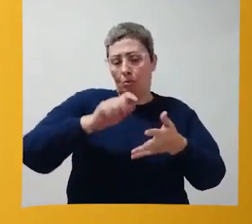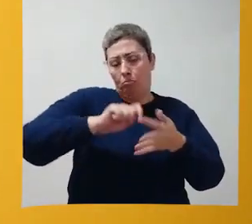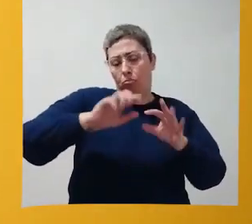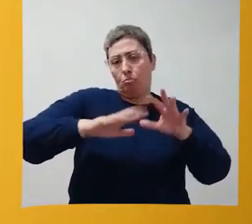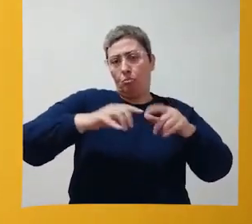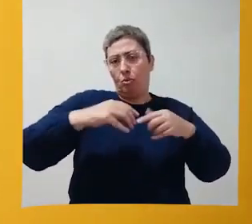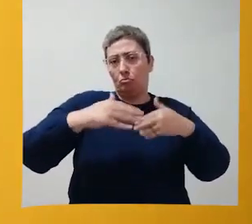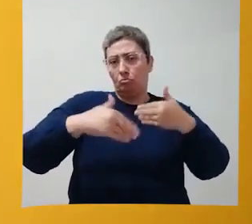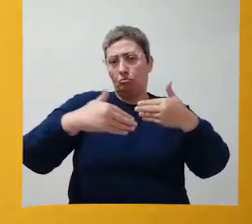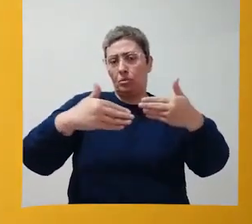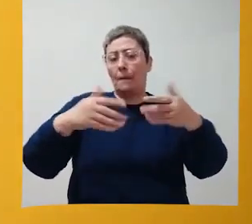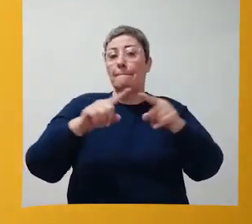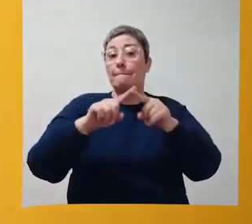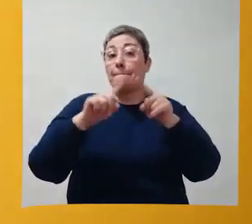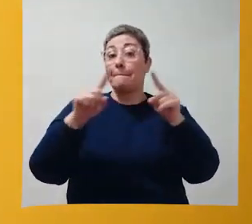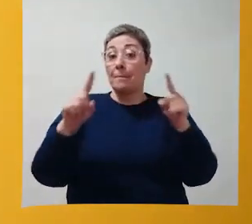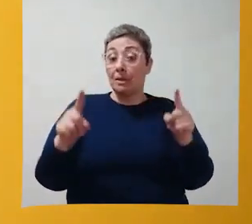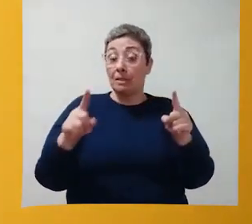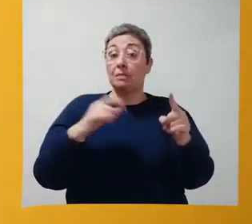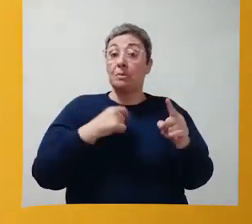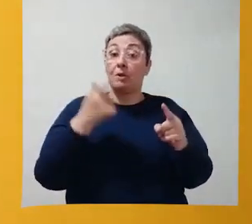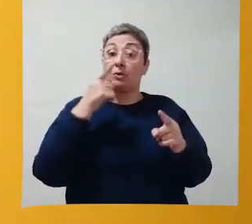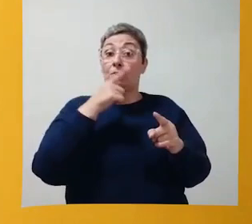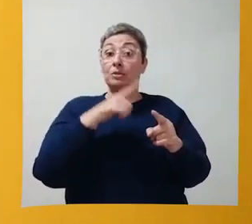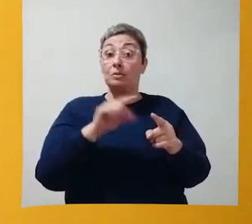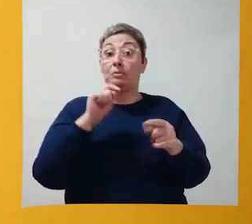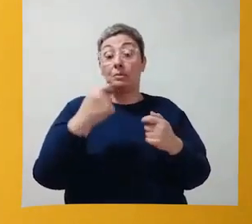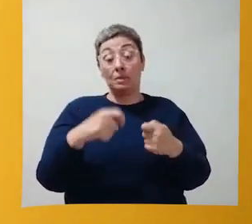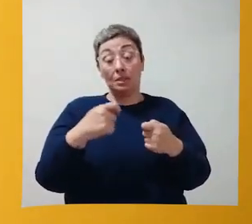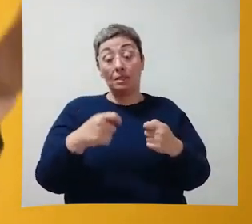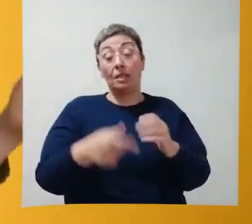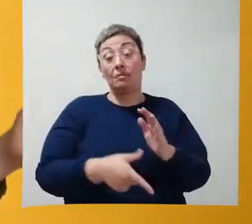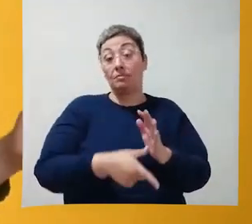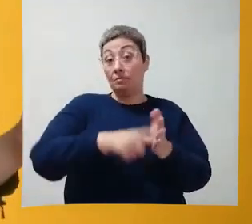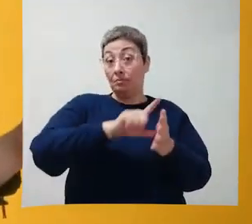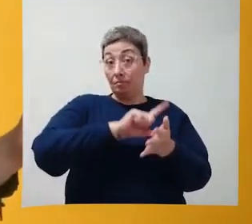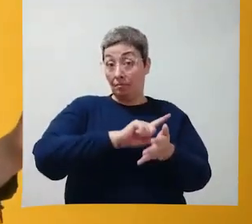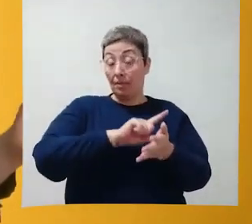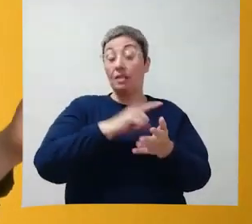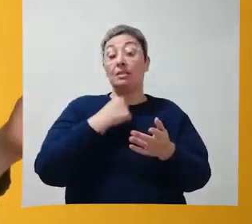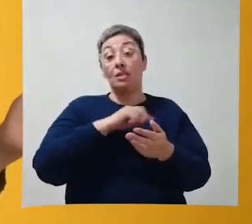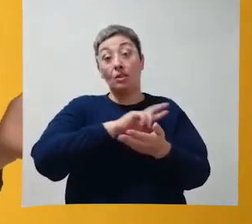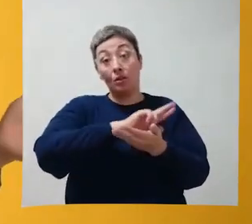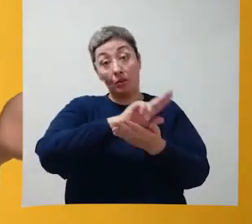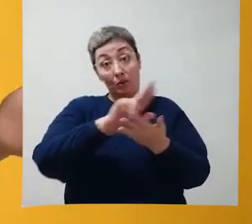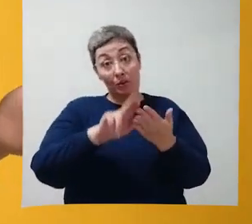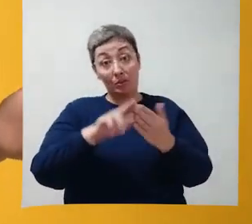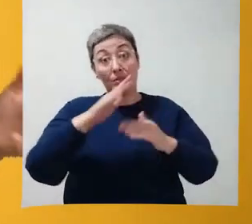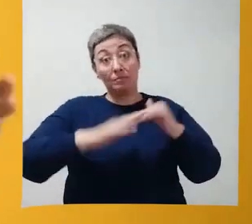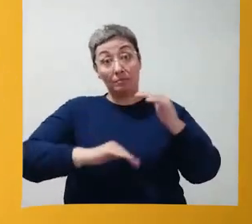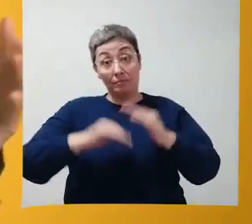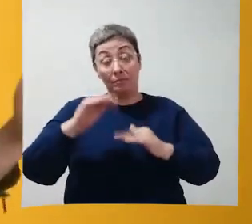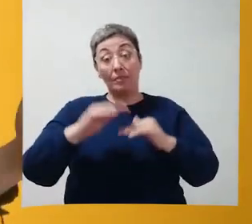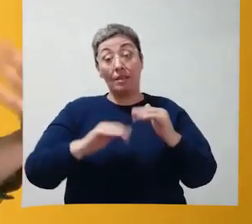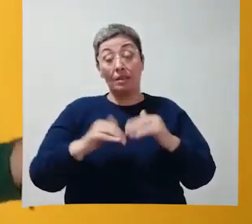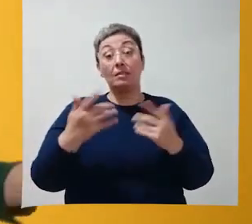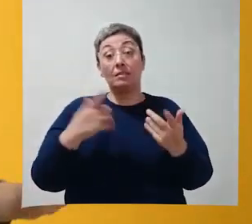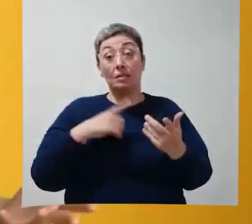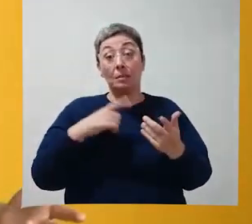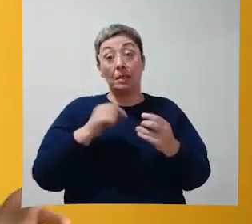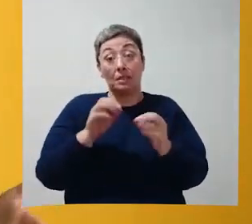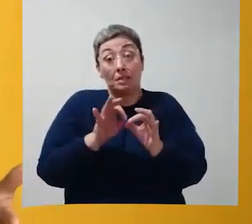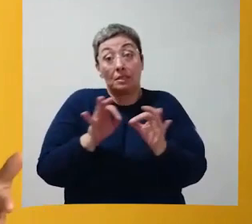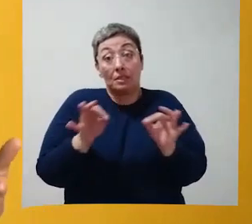elaboradas. Mas, para que isso aconteça, a gente precisa trabalhar essas outras atividades. Essas